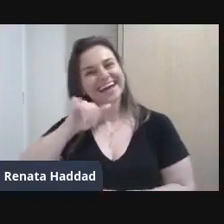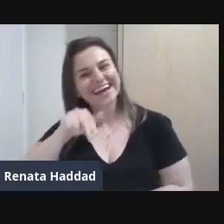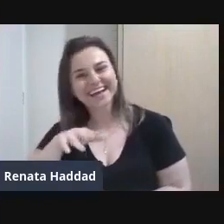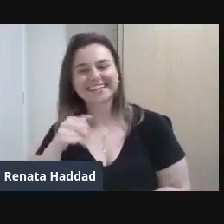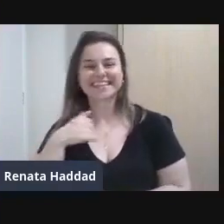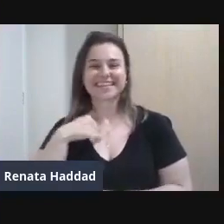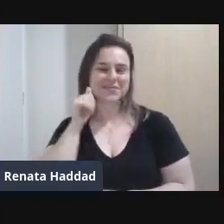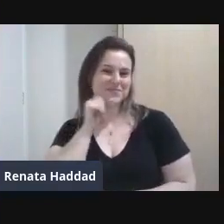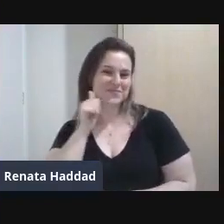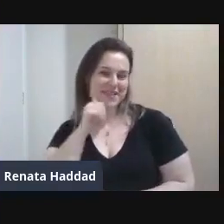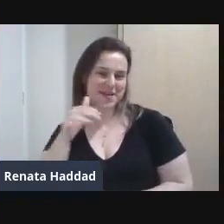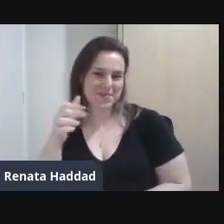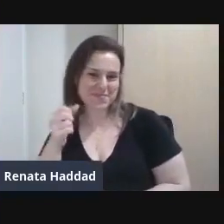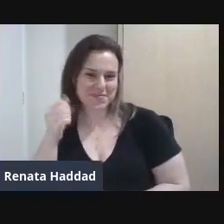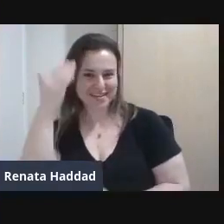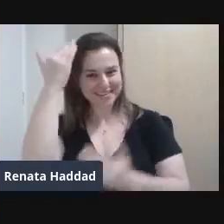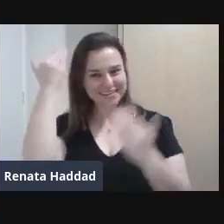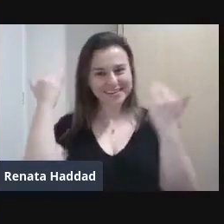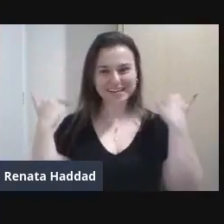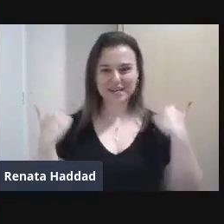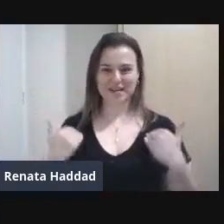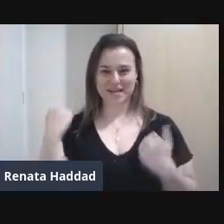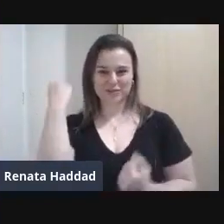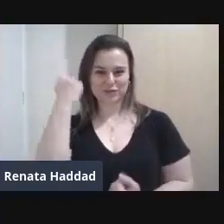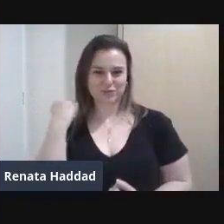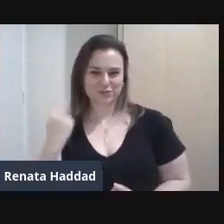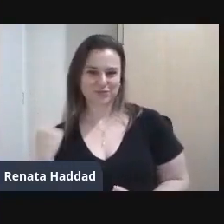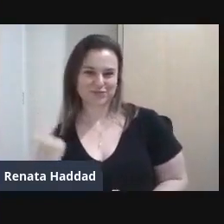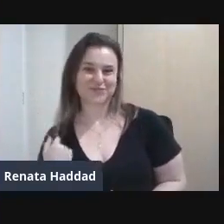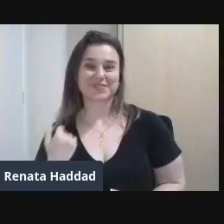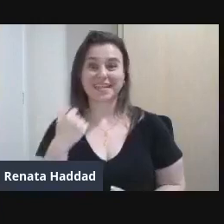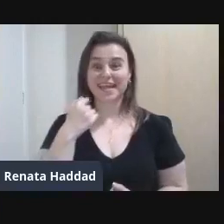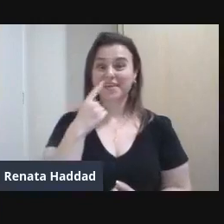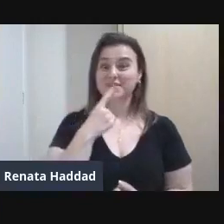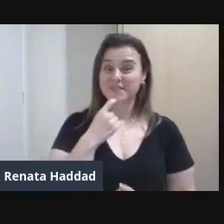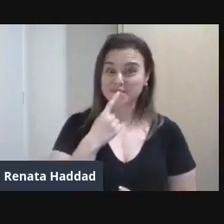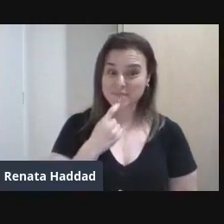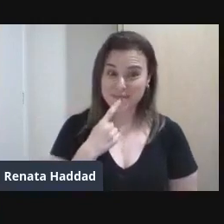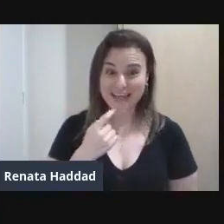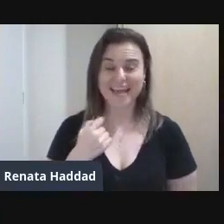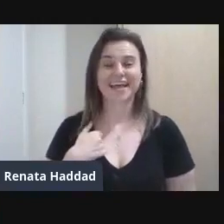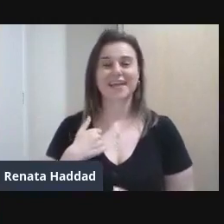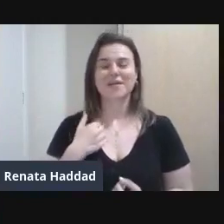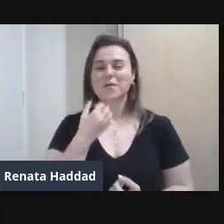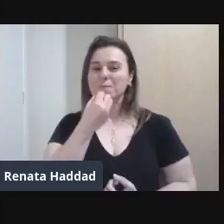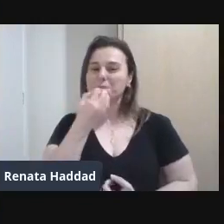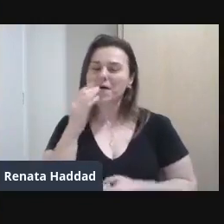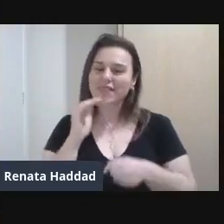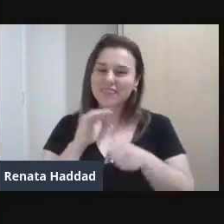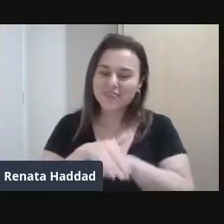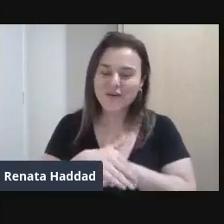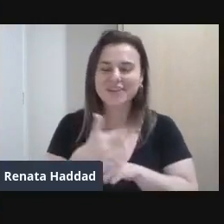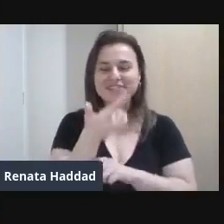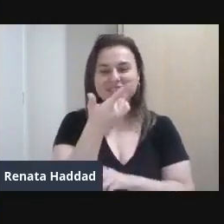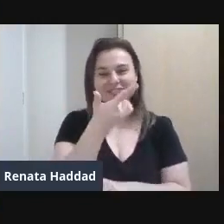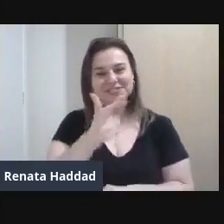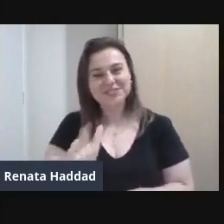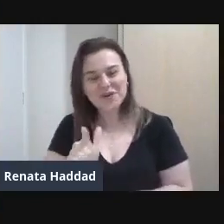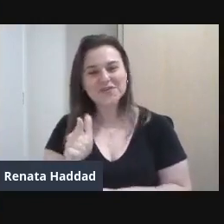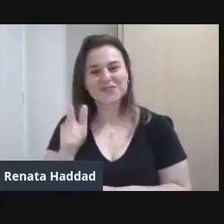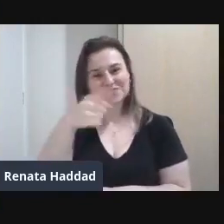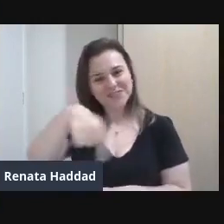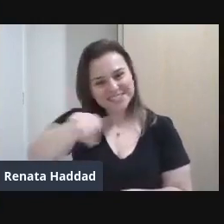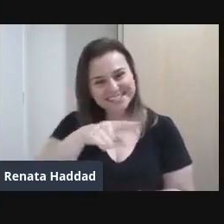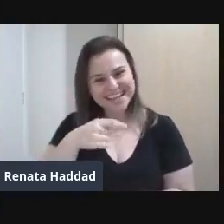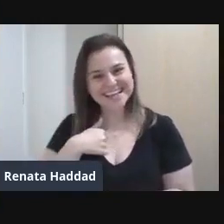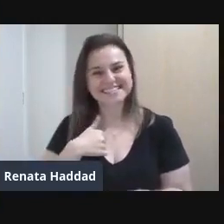cabelos compridos, ondulados e avermelhados Então, mais uma vez, boa noite a todos vocês que estão chegando Estou aqui